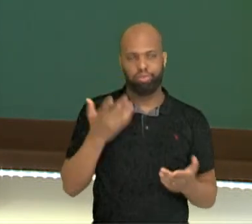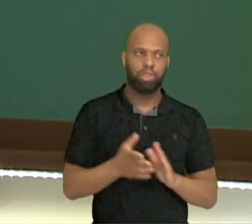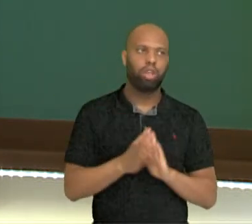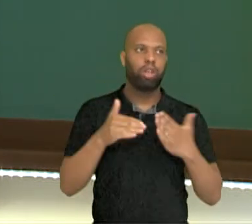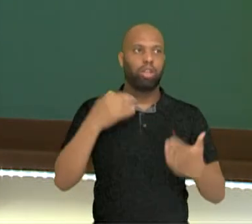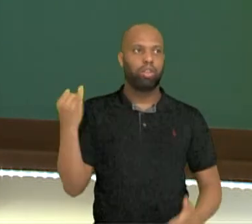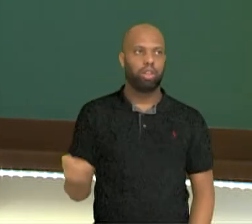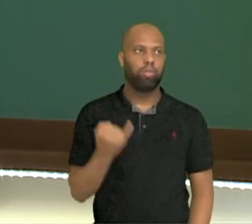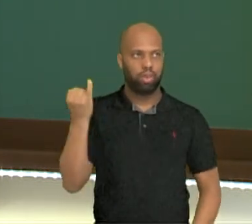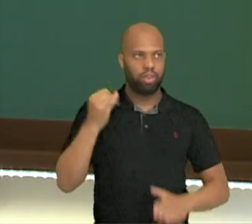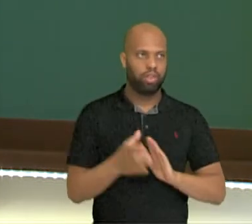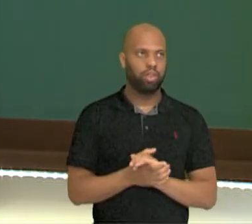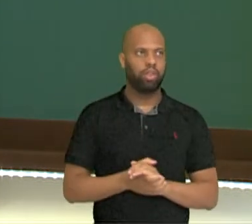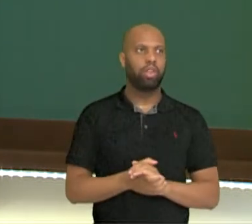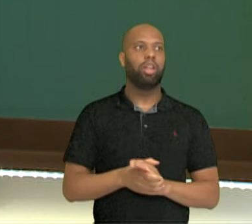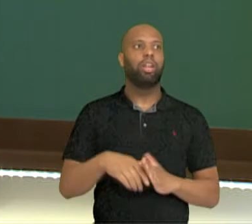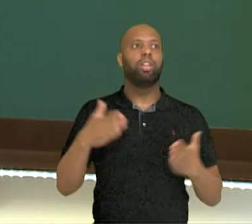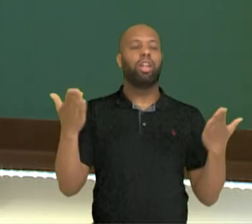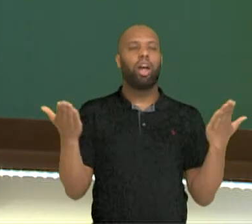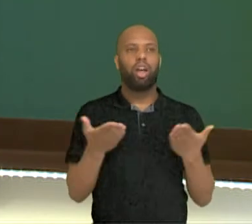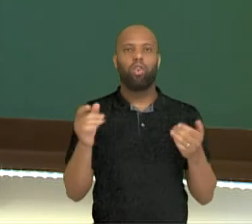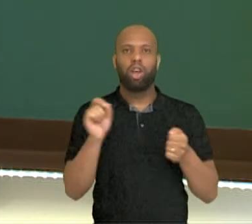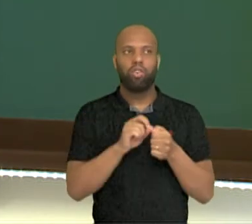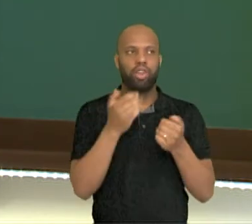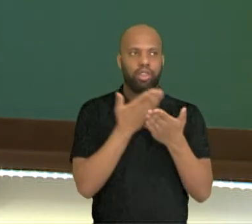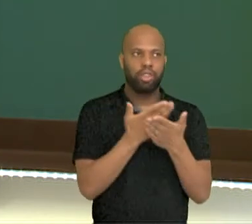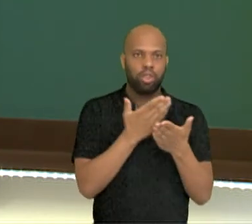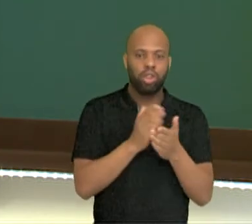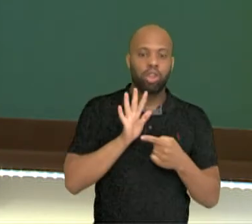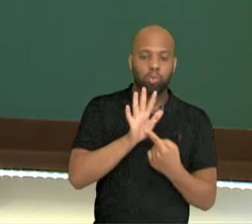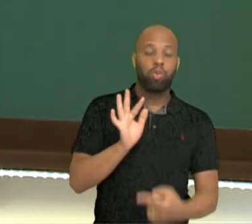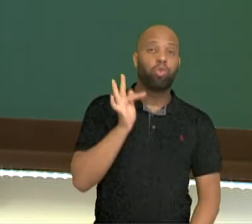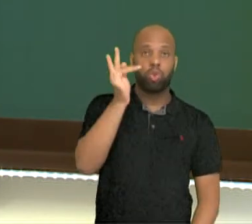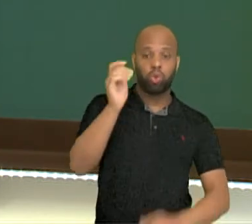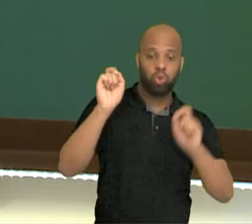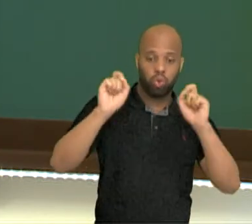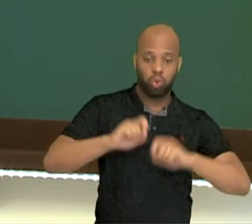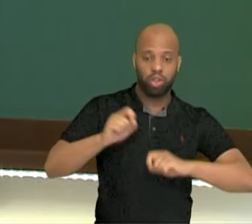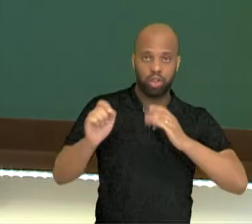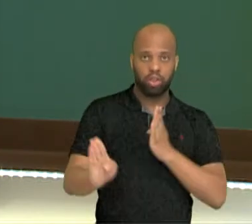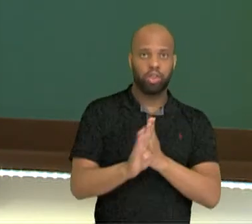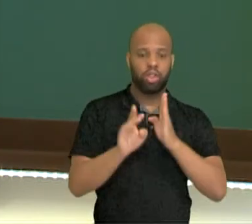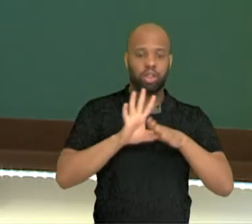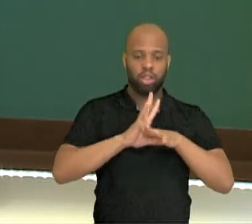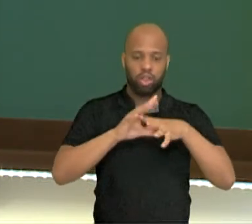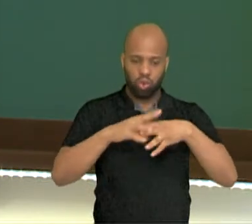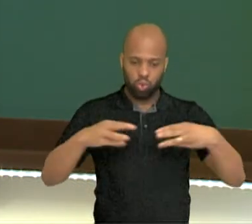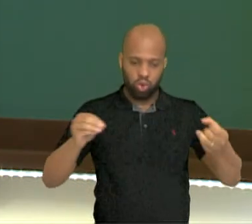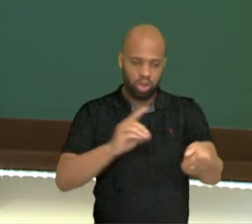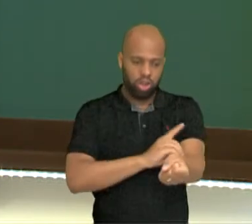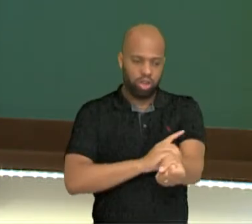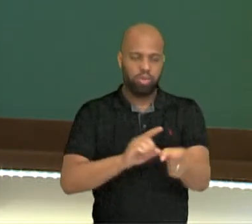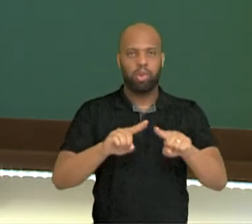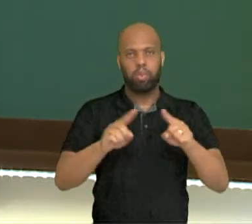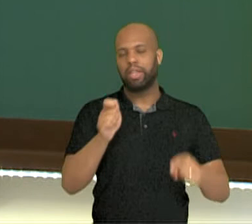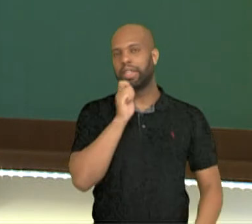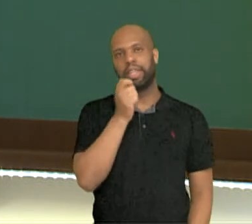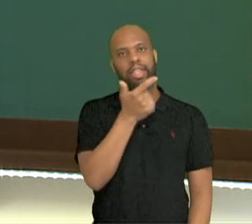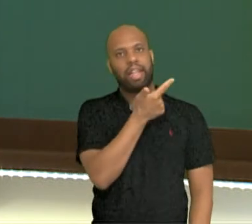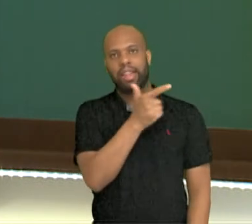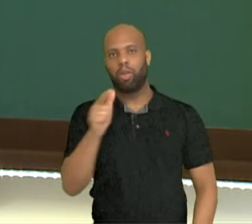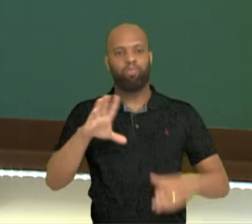importantíssimo. Estão sendo realizados estudos que no futuro possam encontrar a cura para o diabetes. Porém, ainda